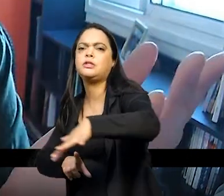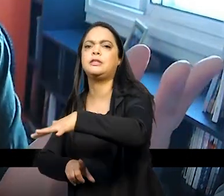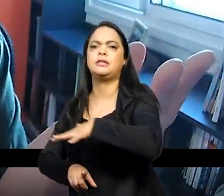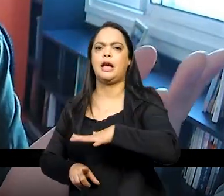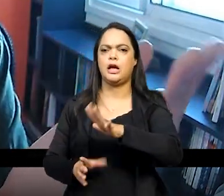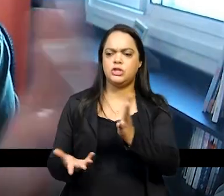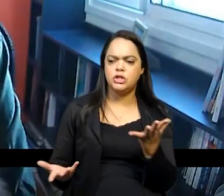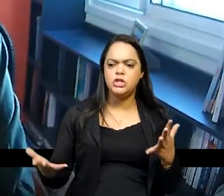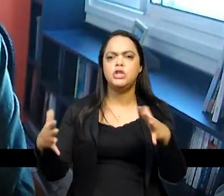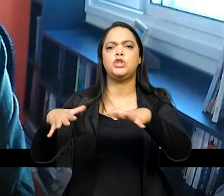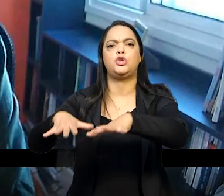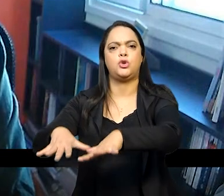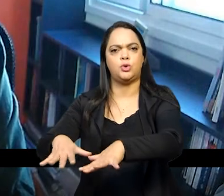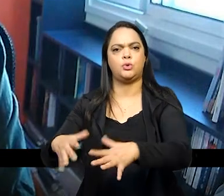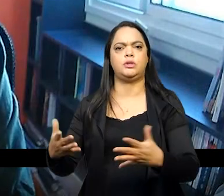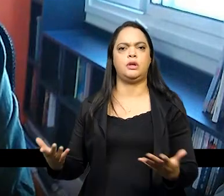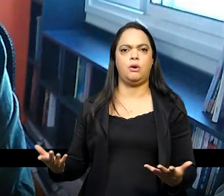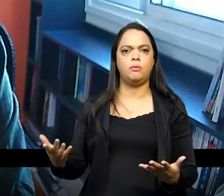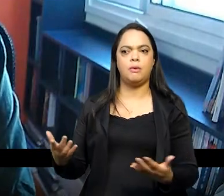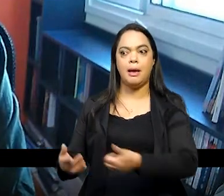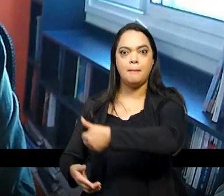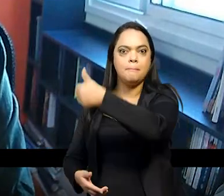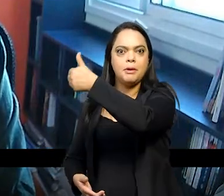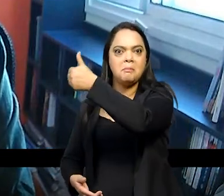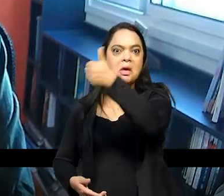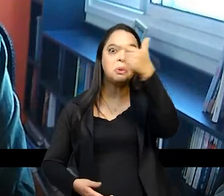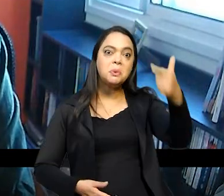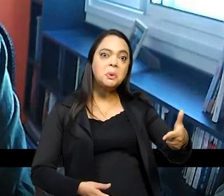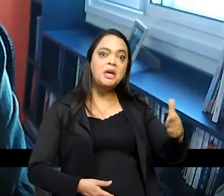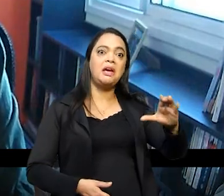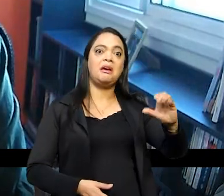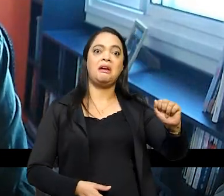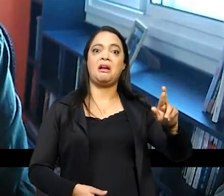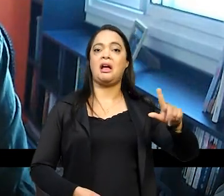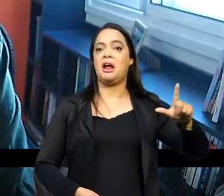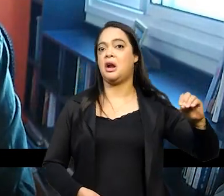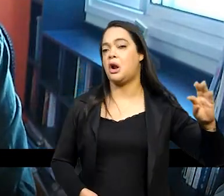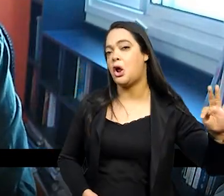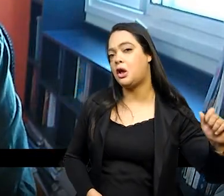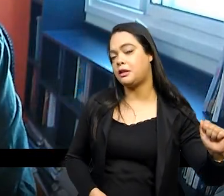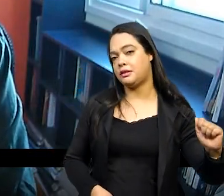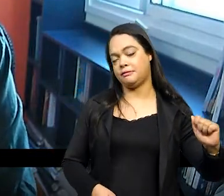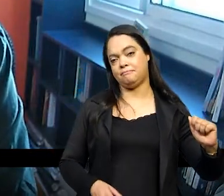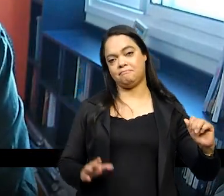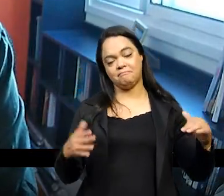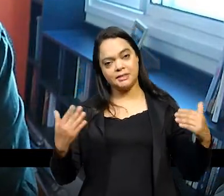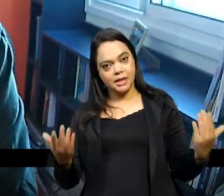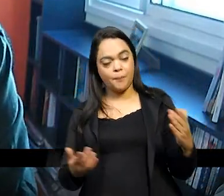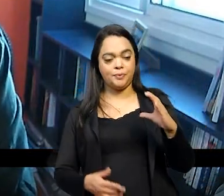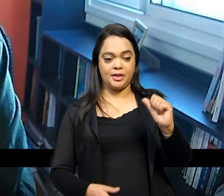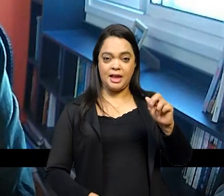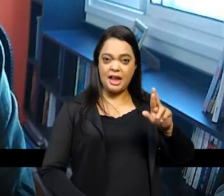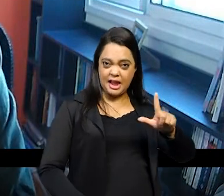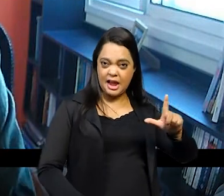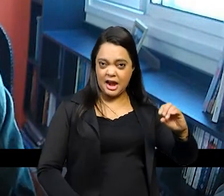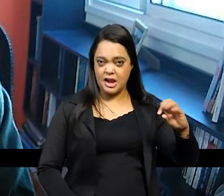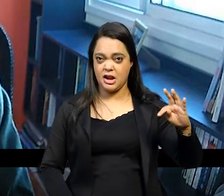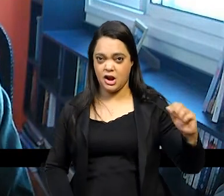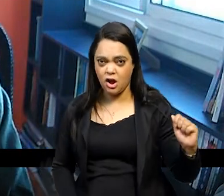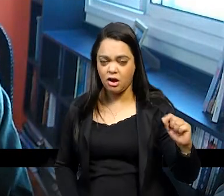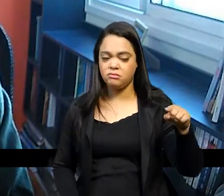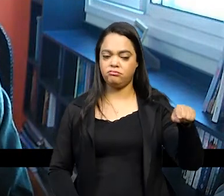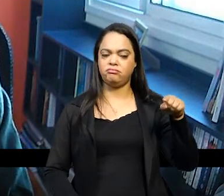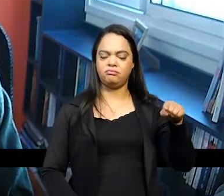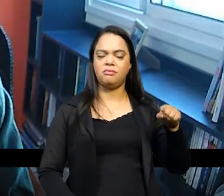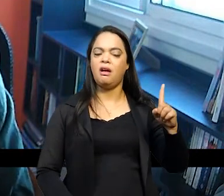e era homem paciência paciência as coisas são assim então a Carlota Joaquina ela pode ser